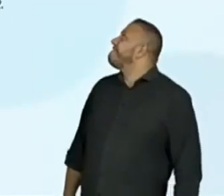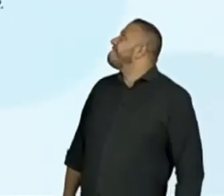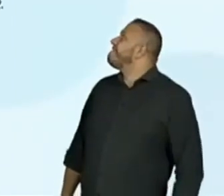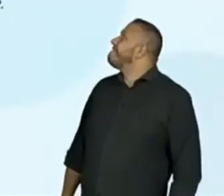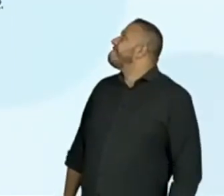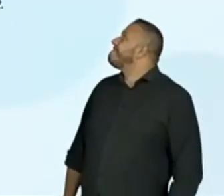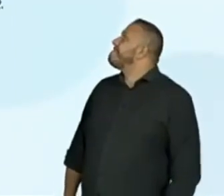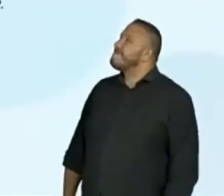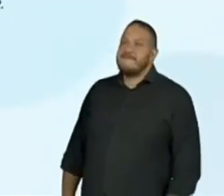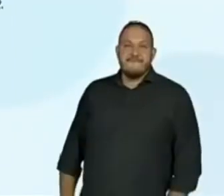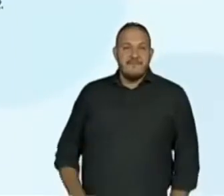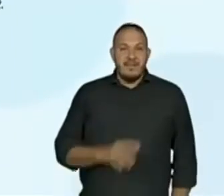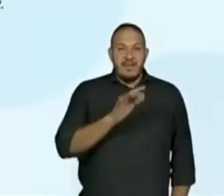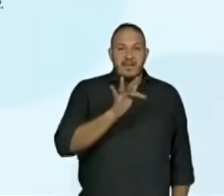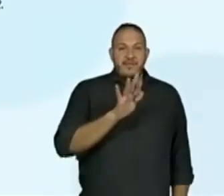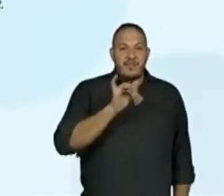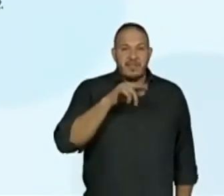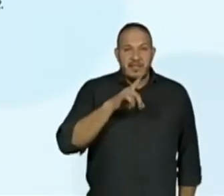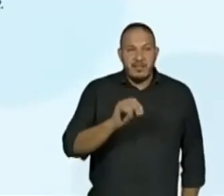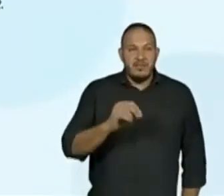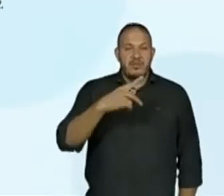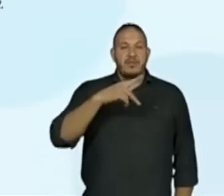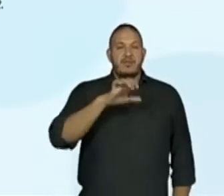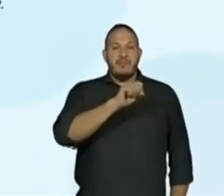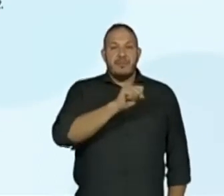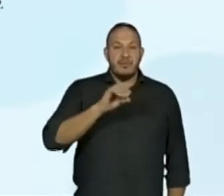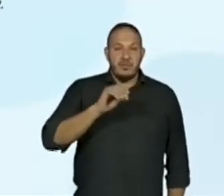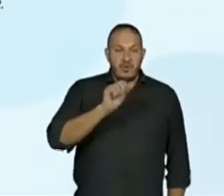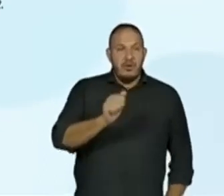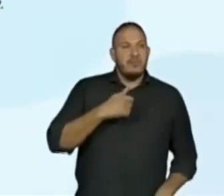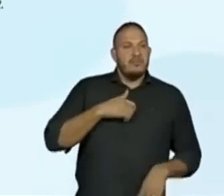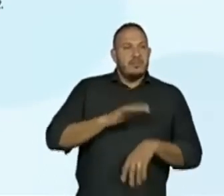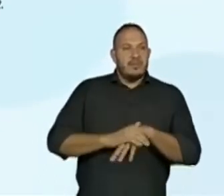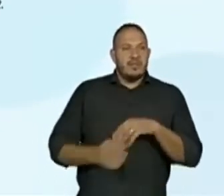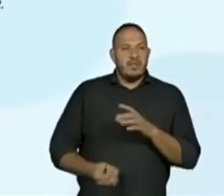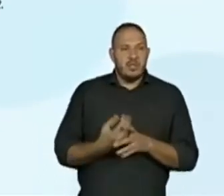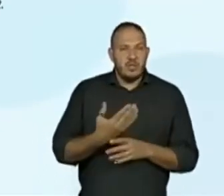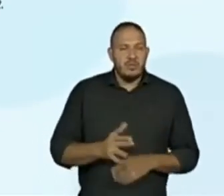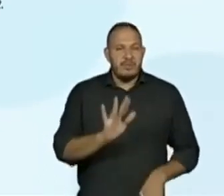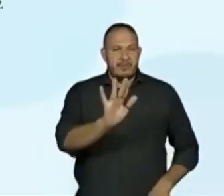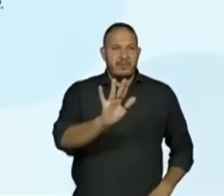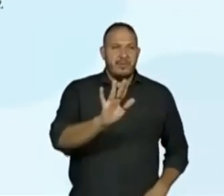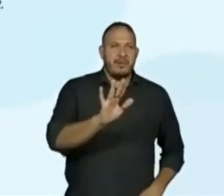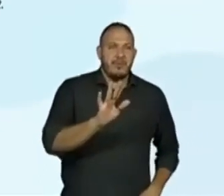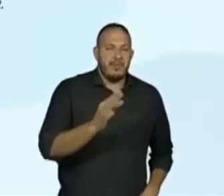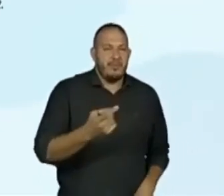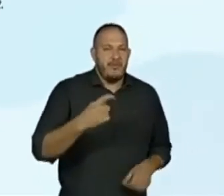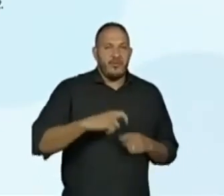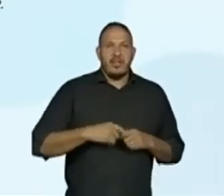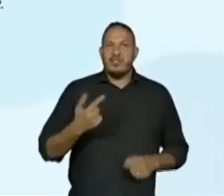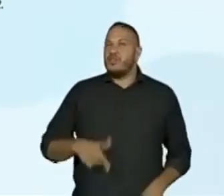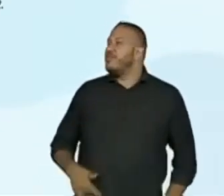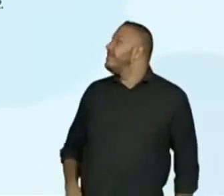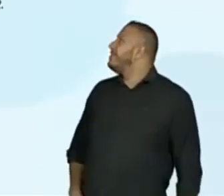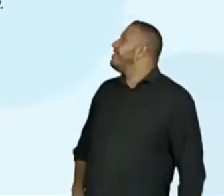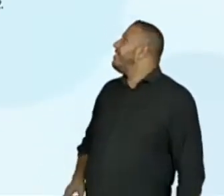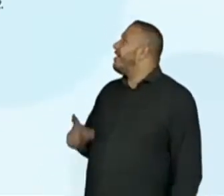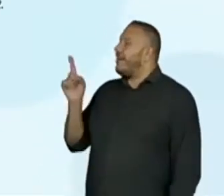Aqui, Fernando Pessoa criou, opa, voltando ao marca-texto, os